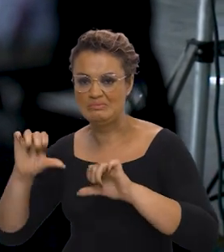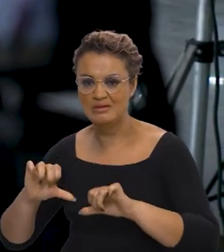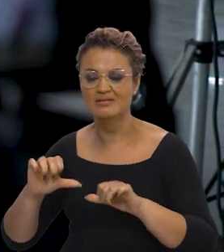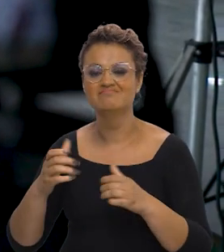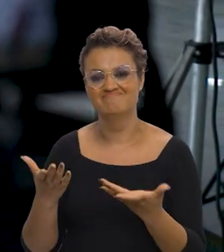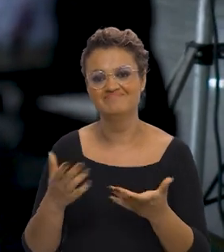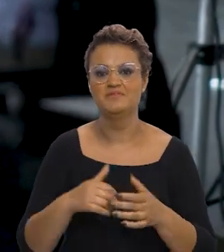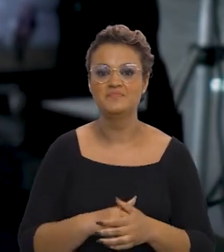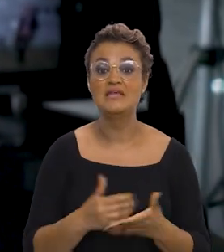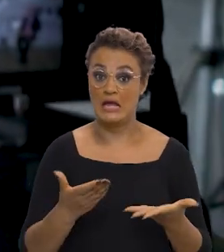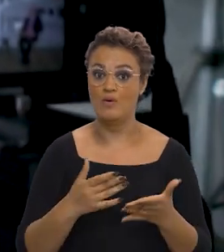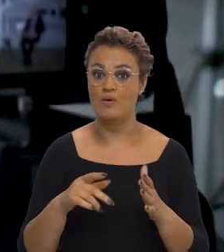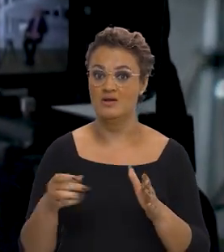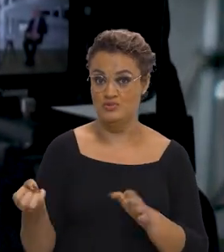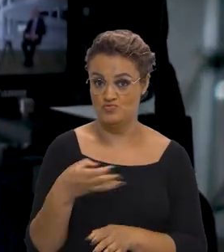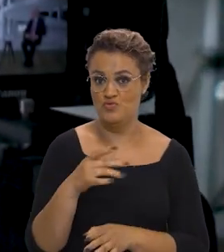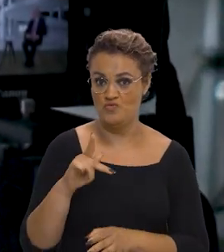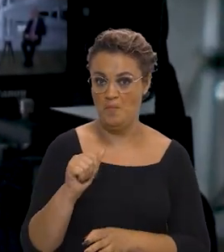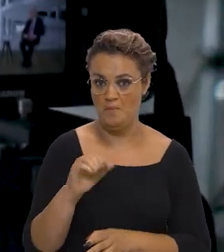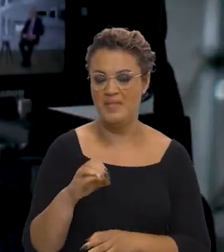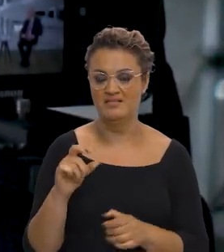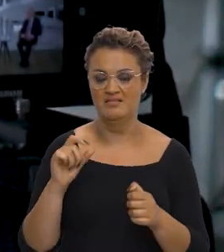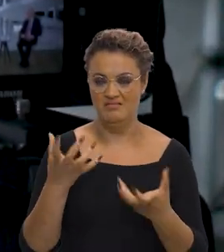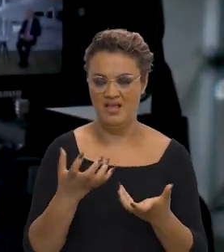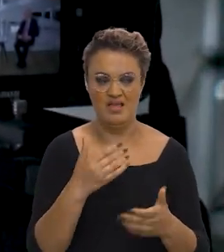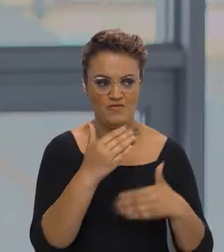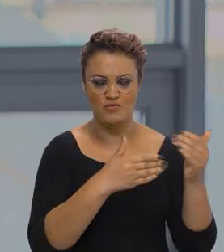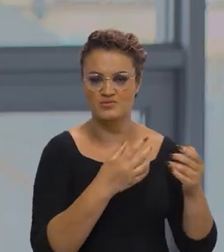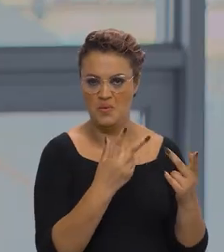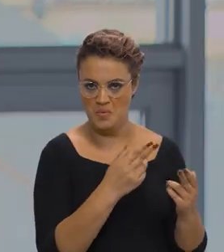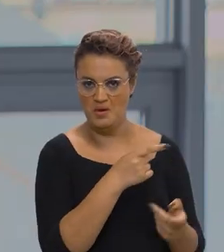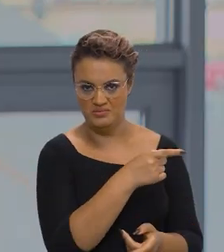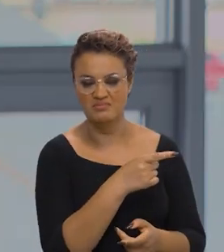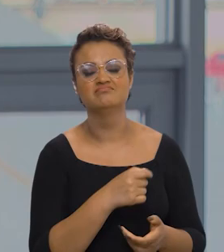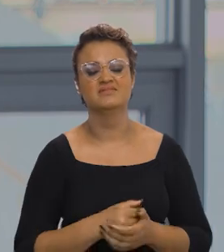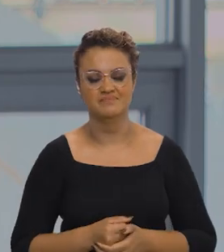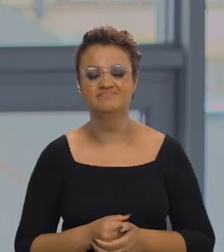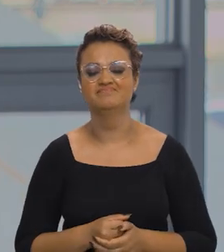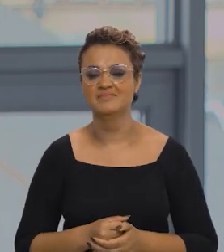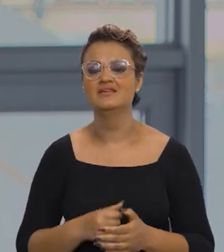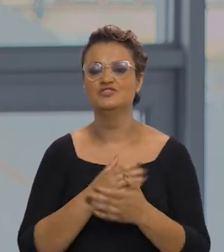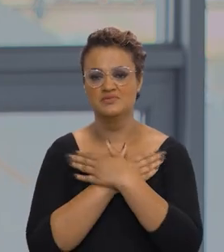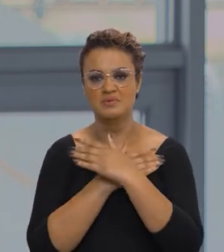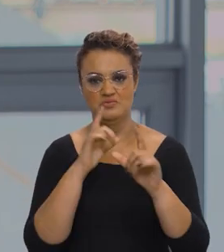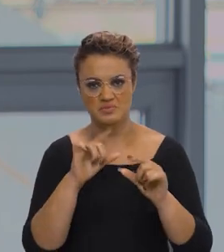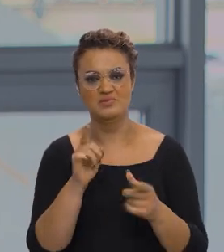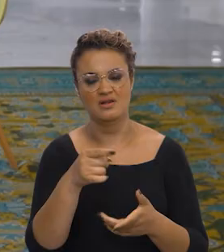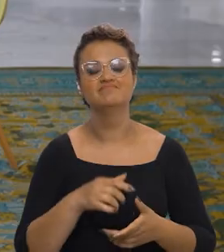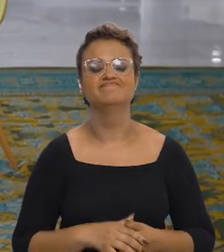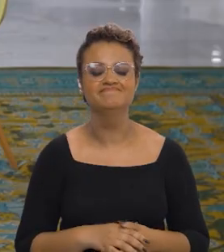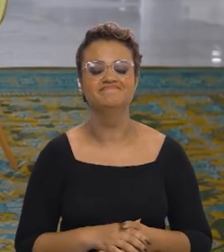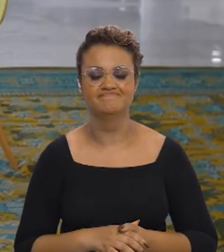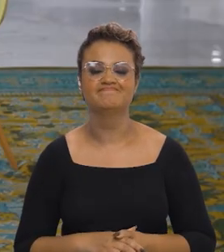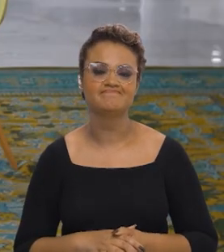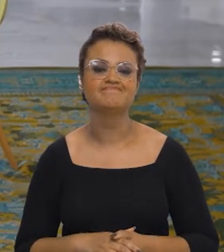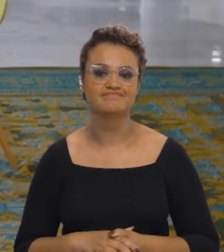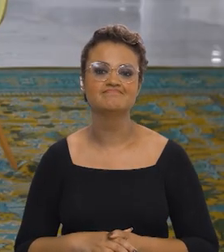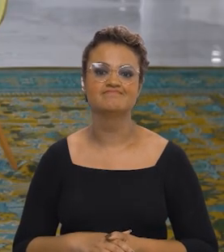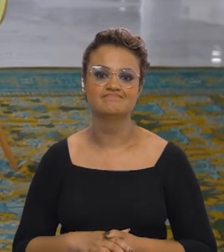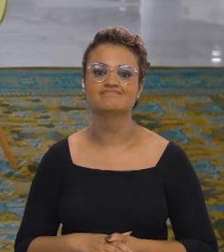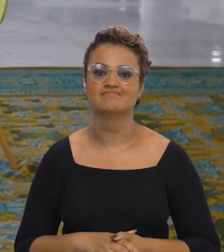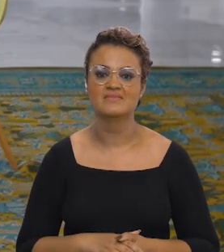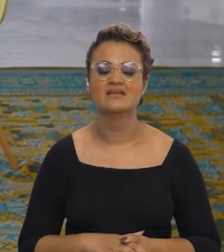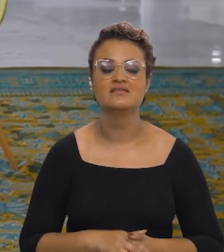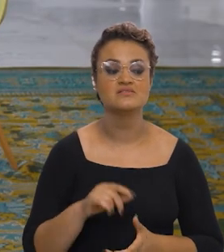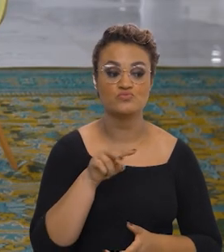busca agora no novo PAC, né? Exatamente. Reconquistar esse crescimento e diminuir o desemprego. Exatamente. São